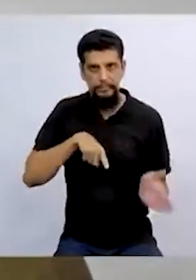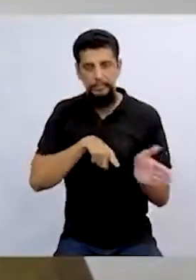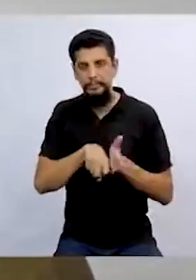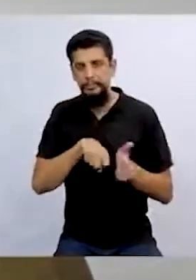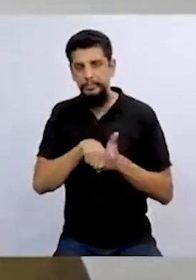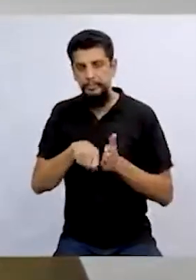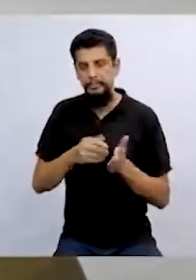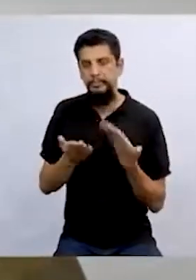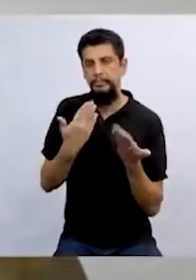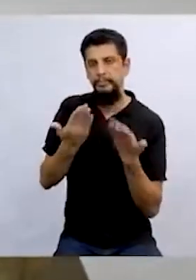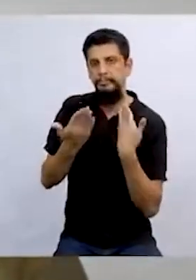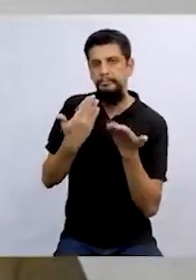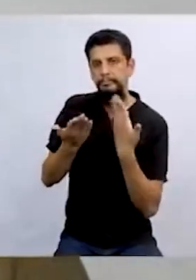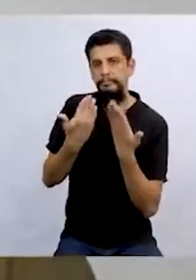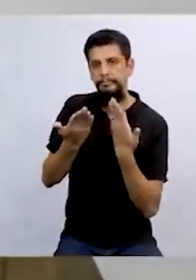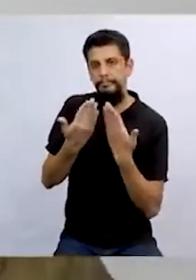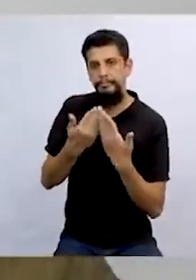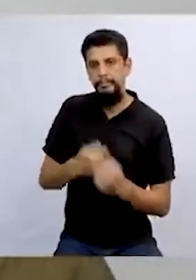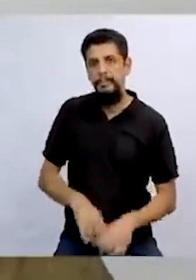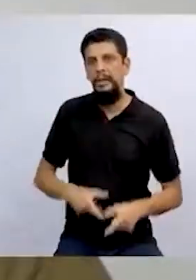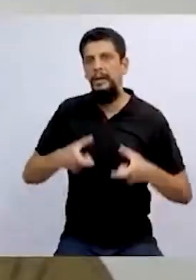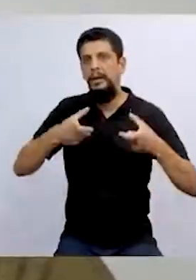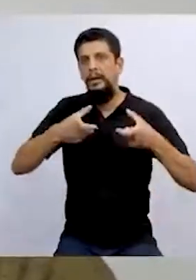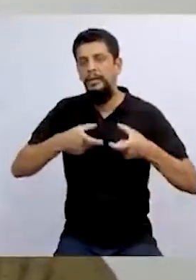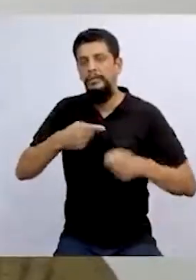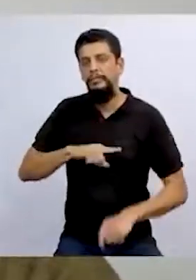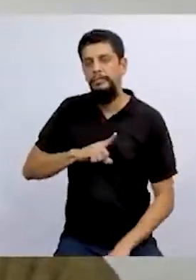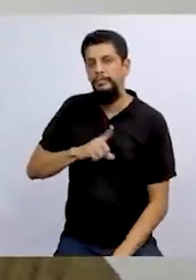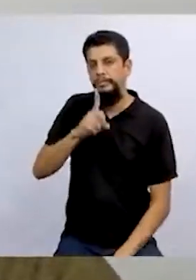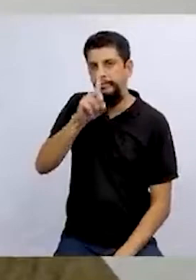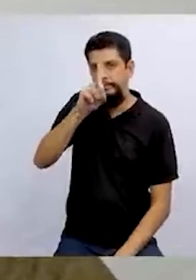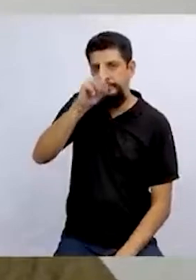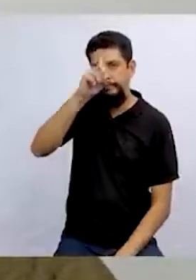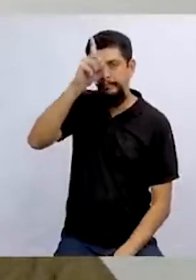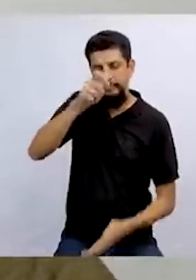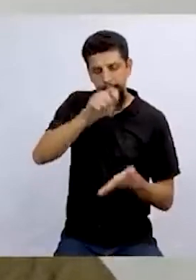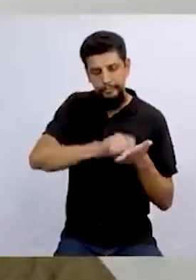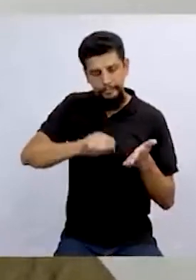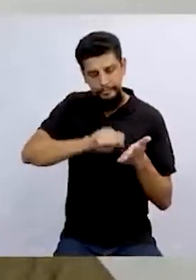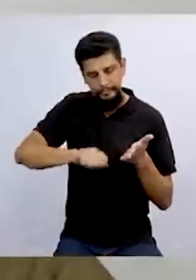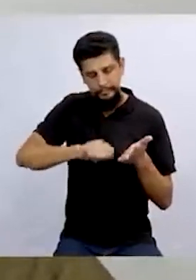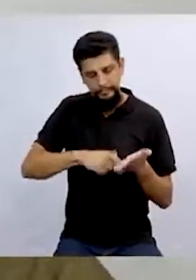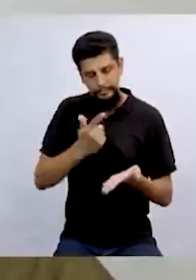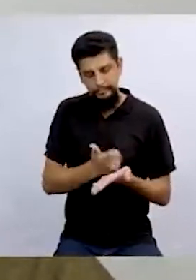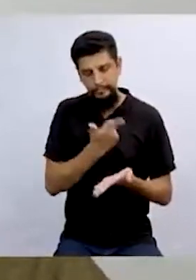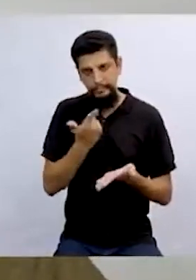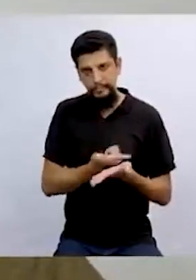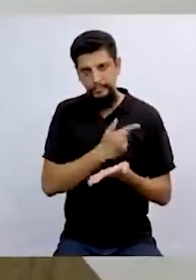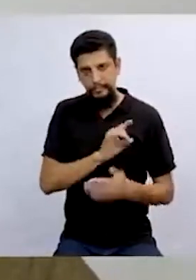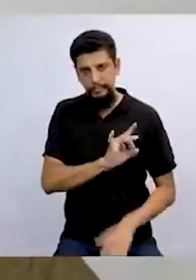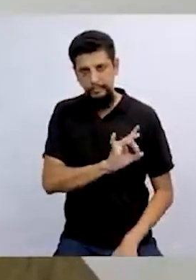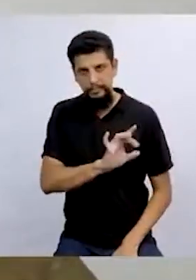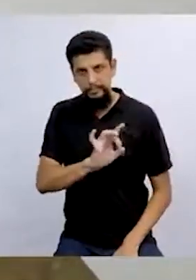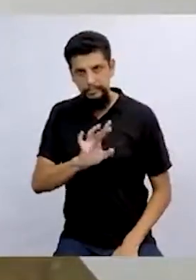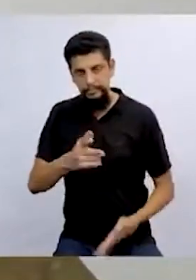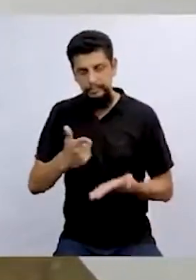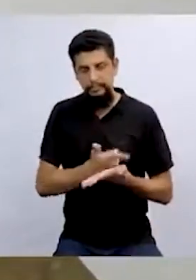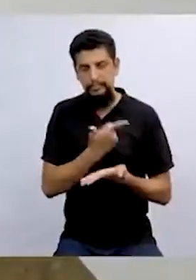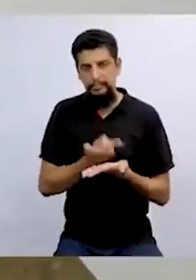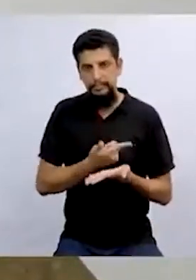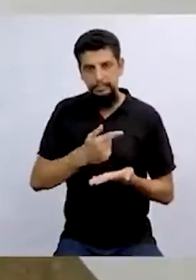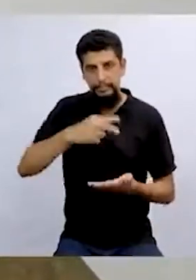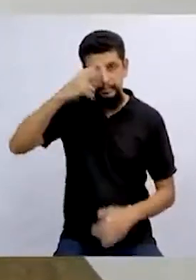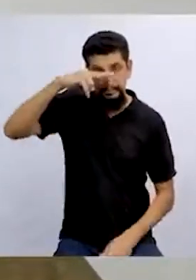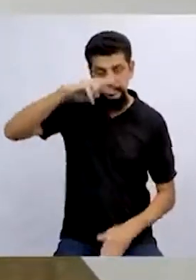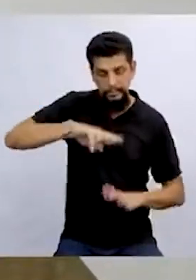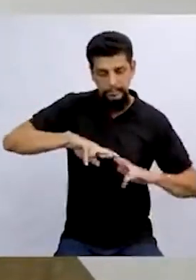quando a gente tá conversando, é de onde vem a ideia para escrever seus livros. Cada livro tem uma história